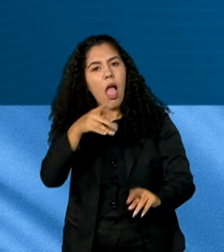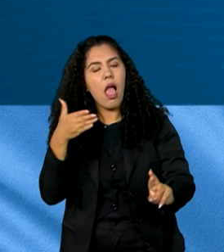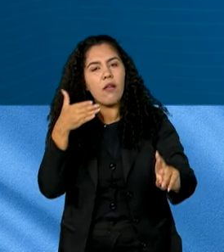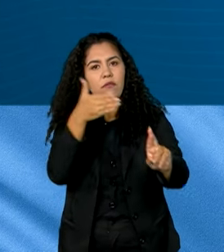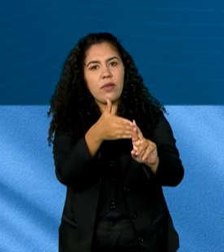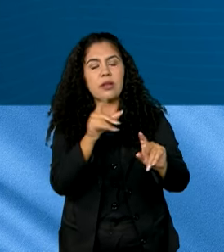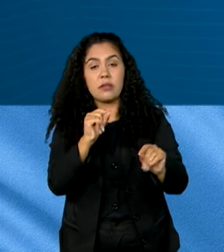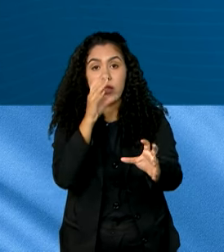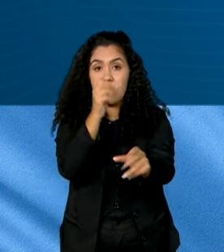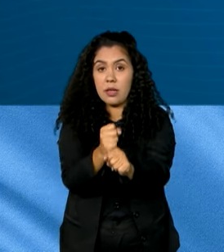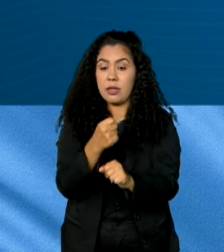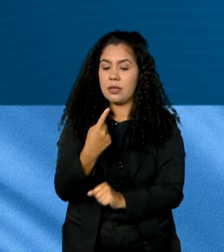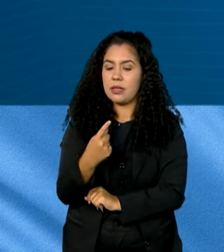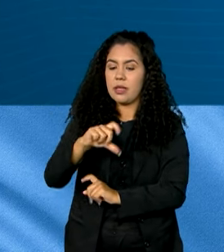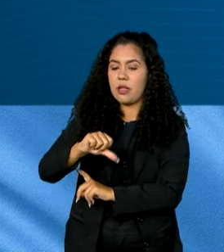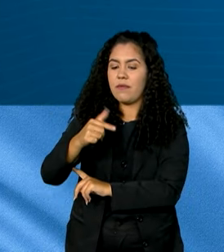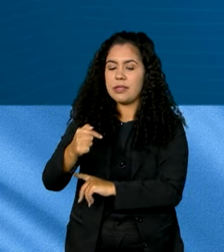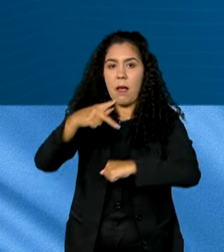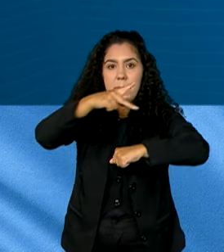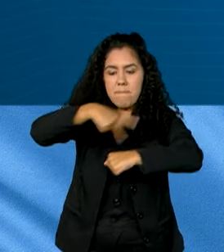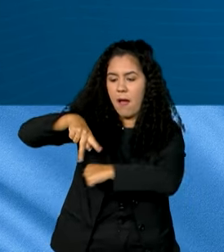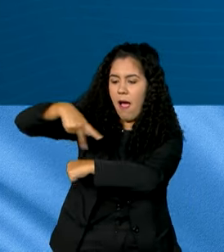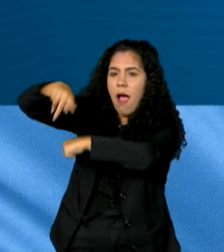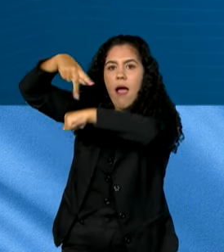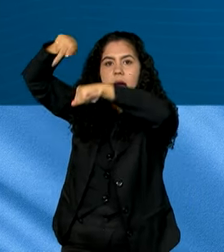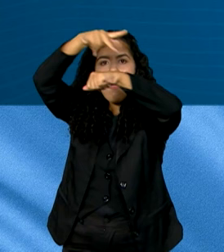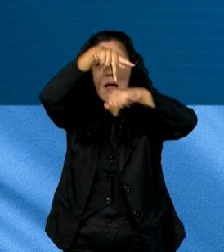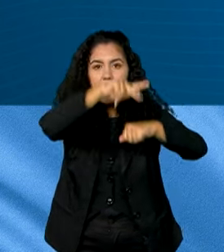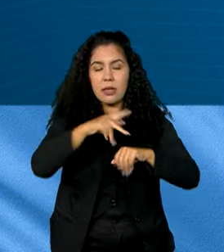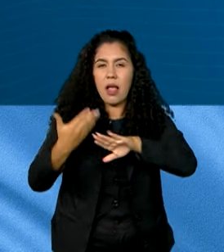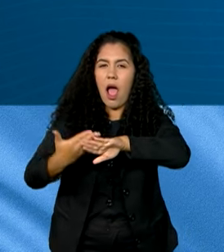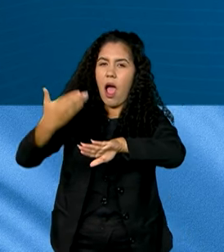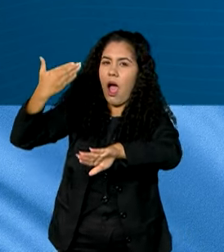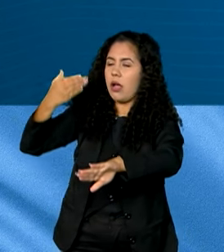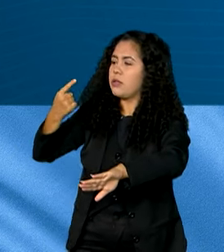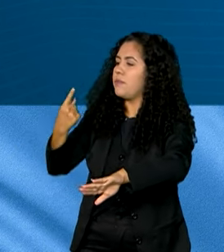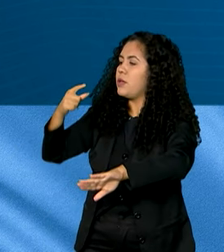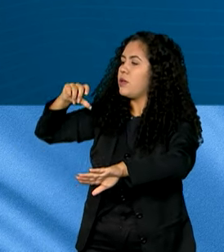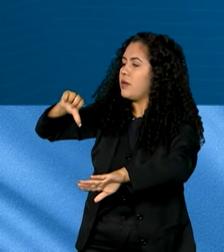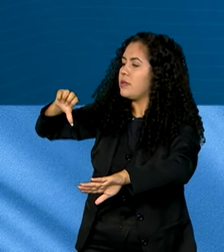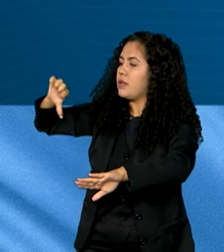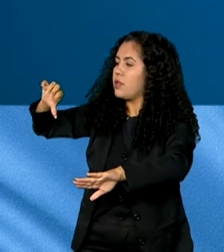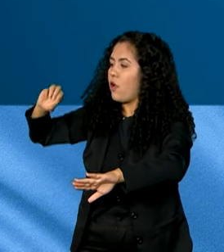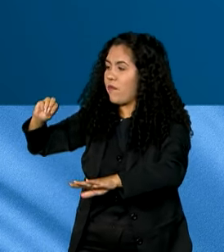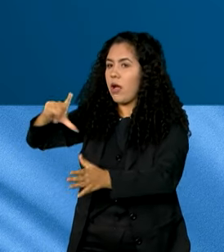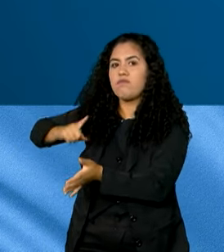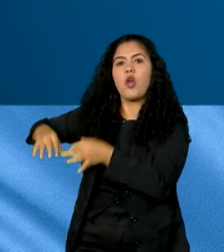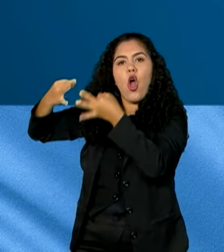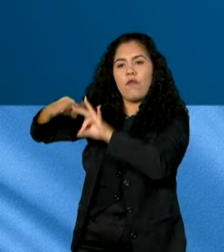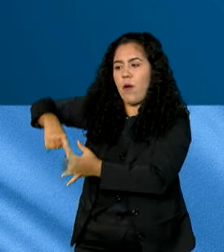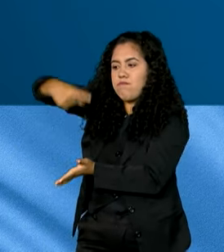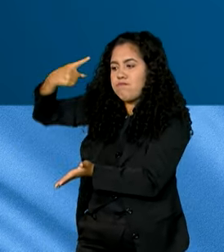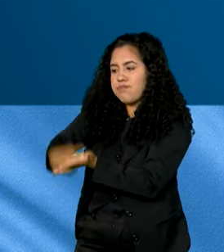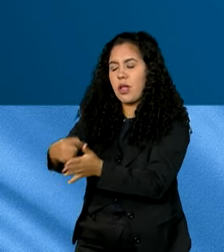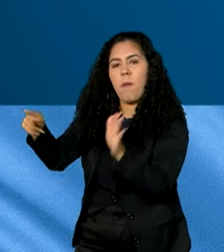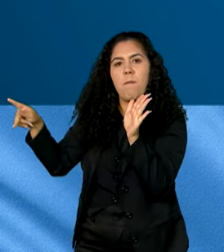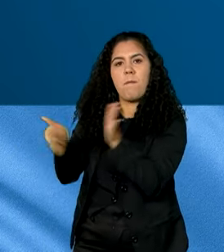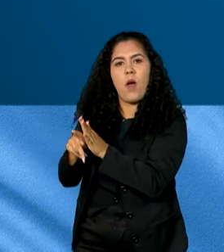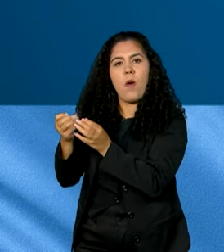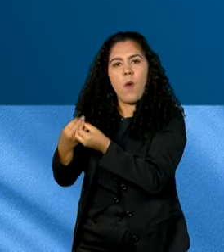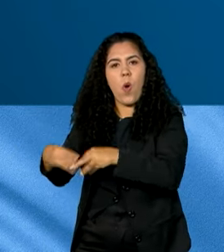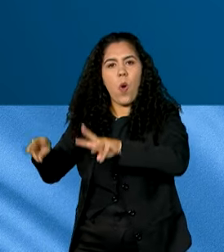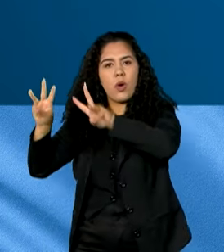a 197 nações que, início dos anos 90, firmaram um Pacto Ambiental da ONU. Desde